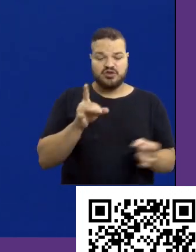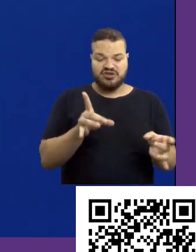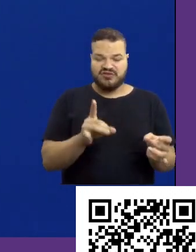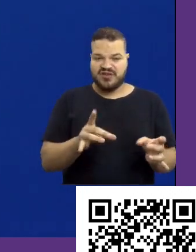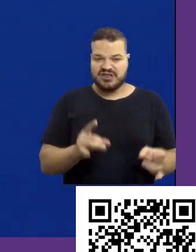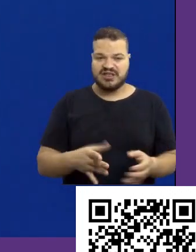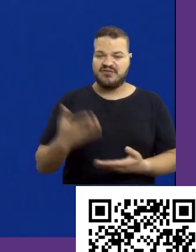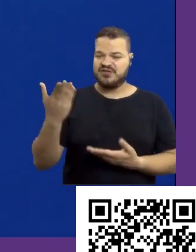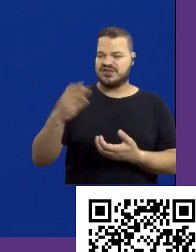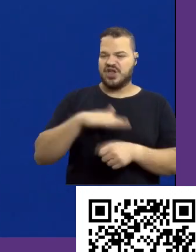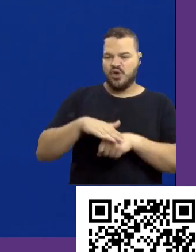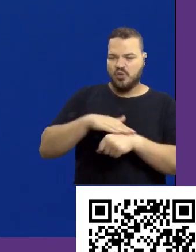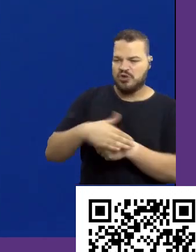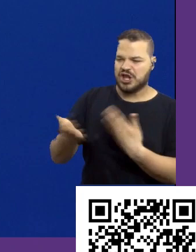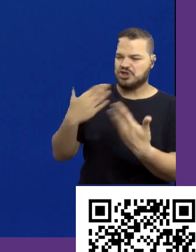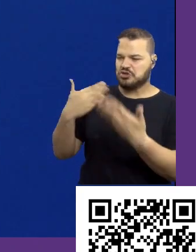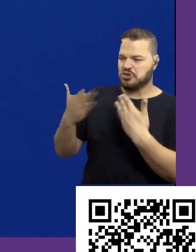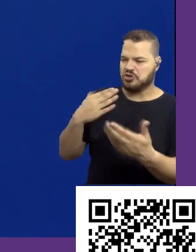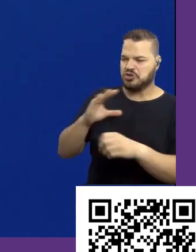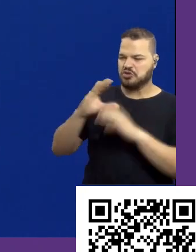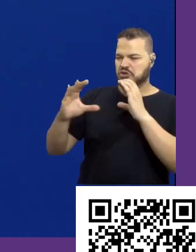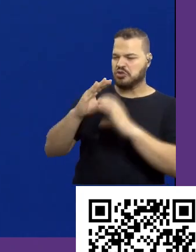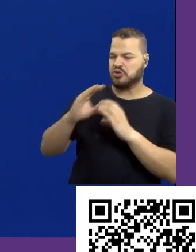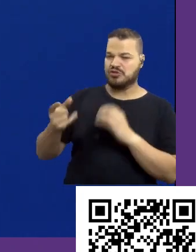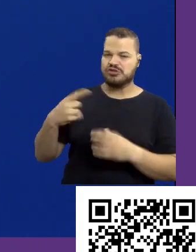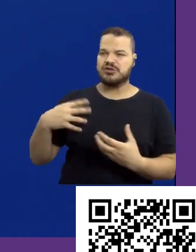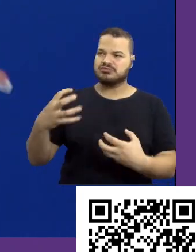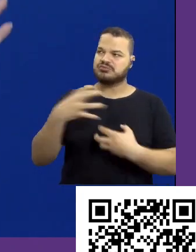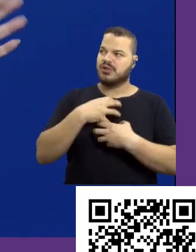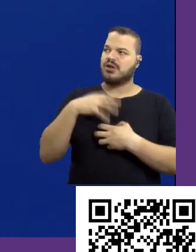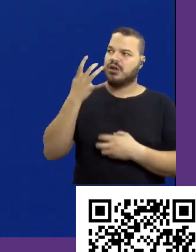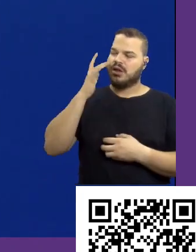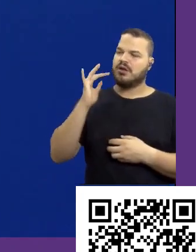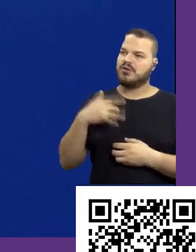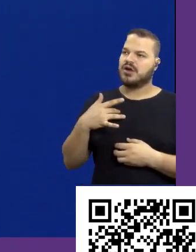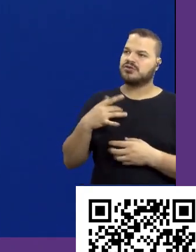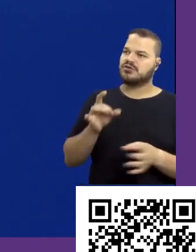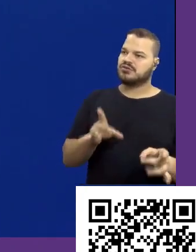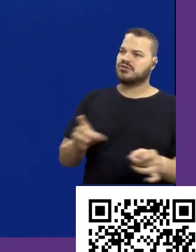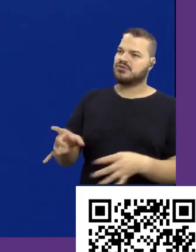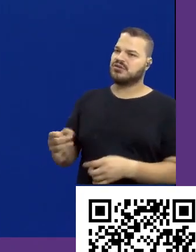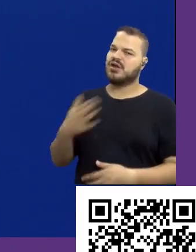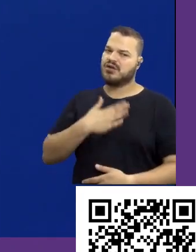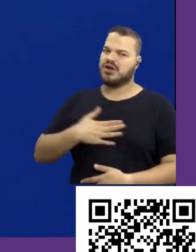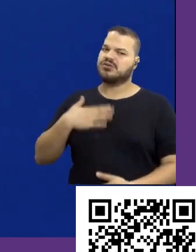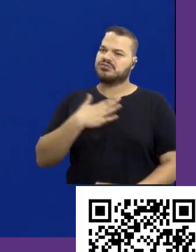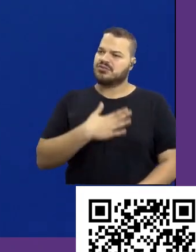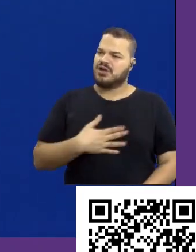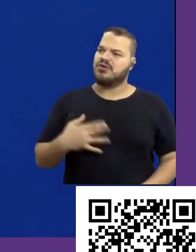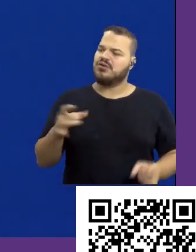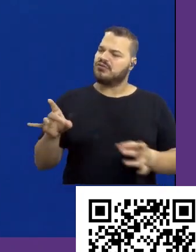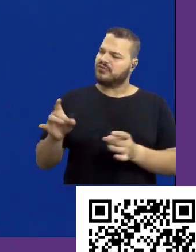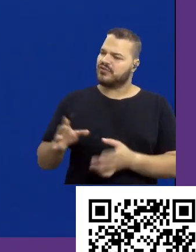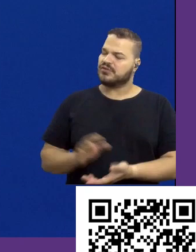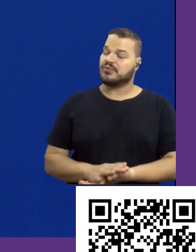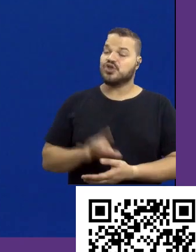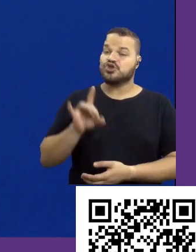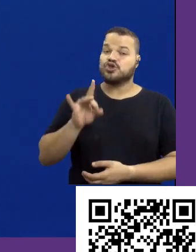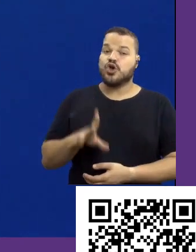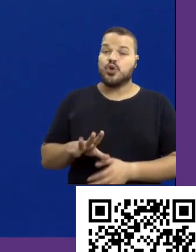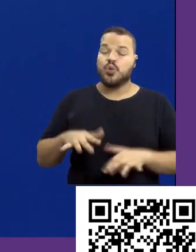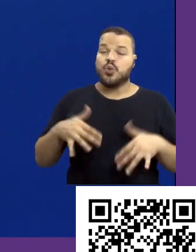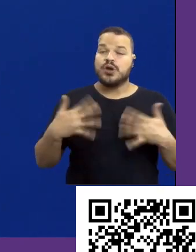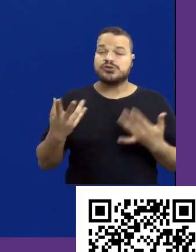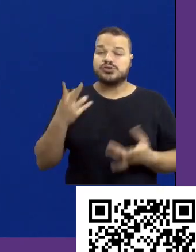comunicativo, você é isso, você é aquilo. De tanto falar, eu falei, gente, eu acho que eu sou comercial, eu acho que eu gosto disso, é comercial. Só quando eu